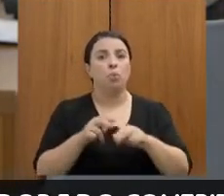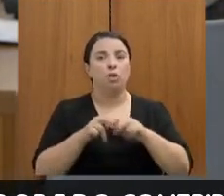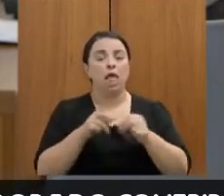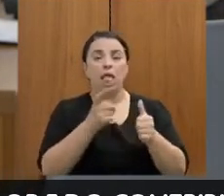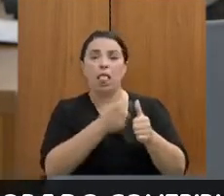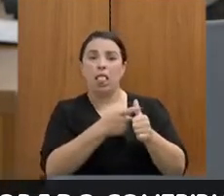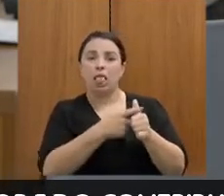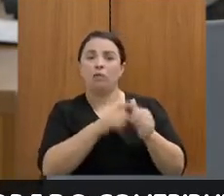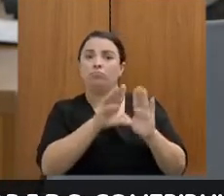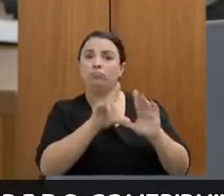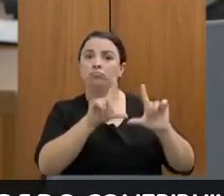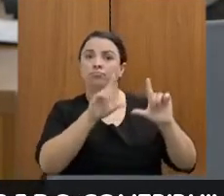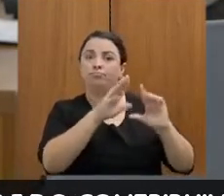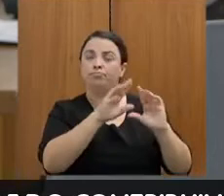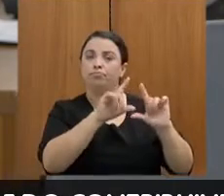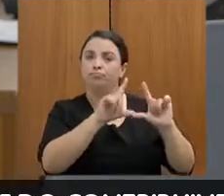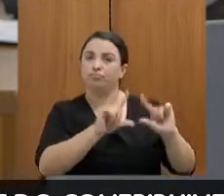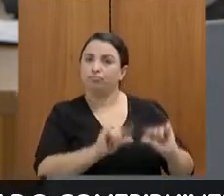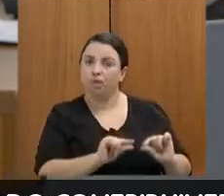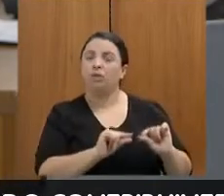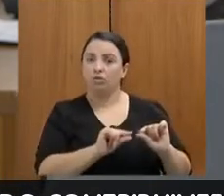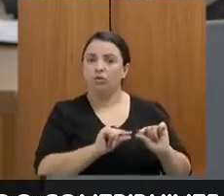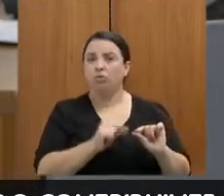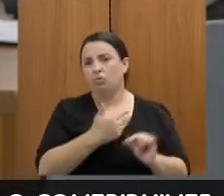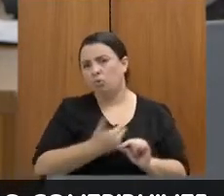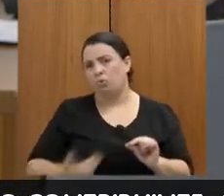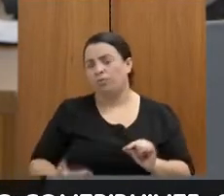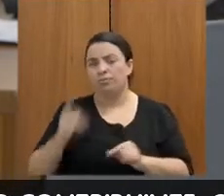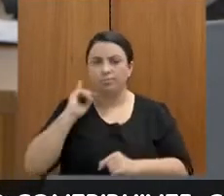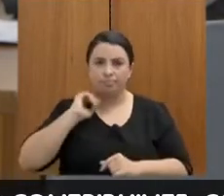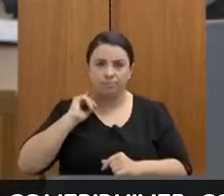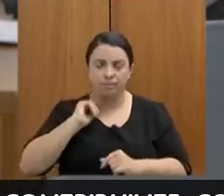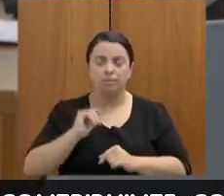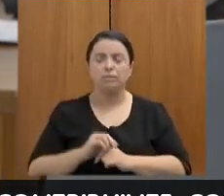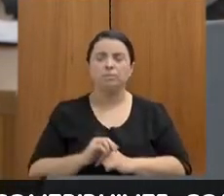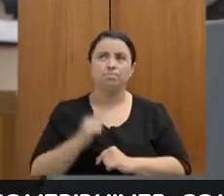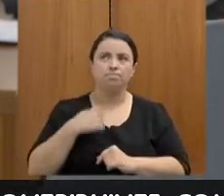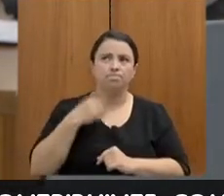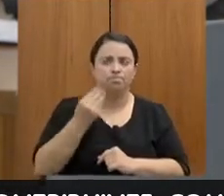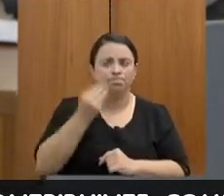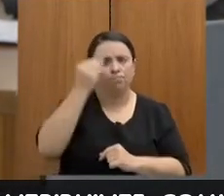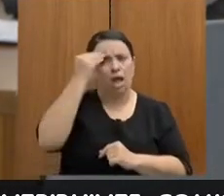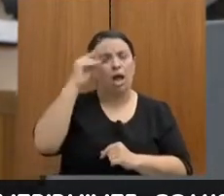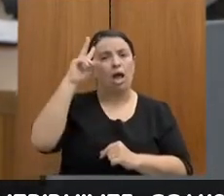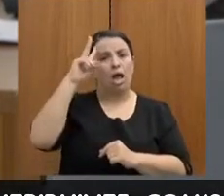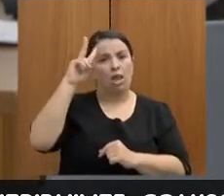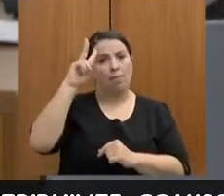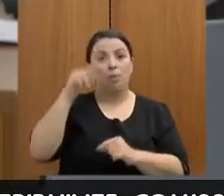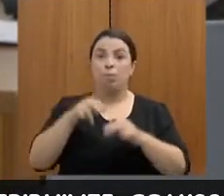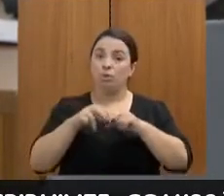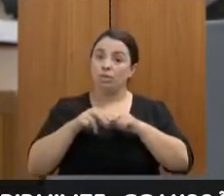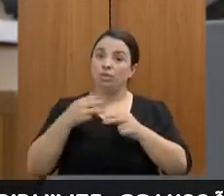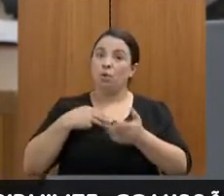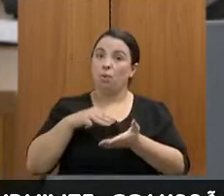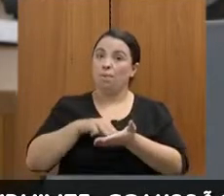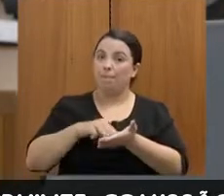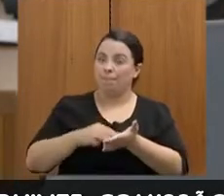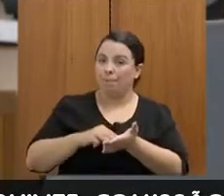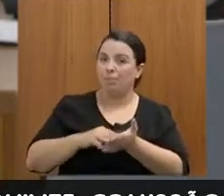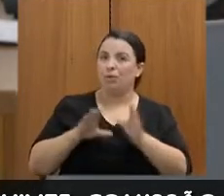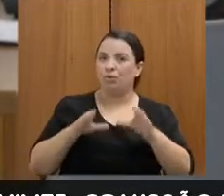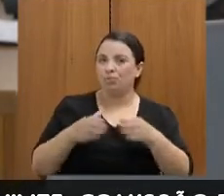do governo de Minas e me fez lembrar, inclusive, pelo fato de ser membro titular da Comissão de Fiscalização Financeira e